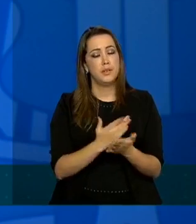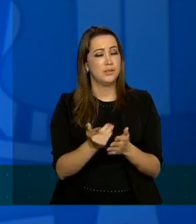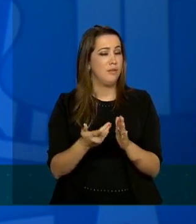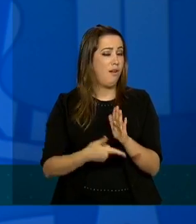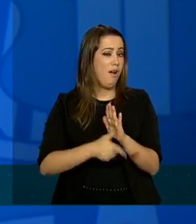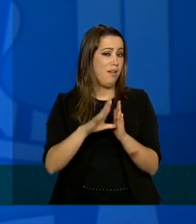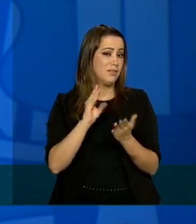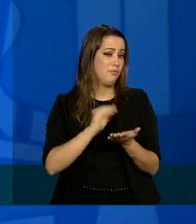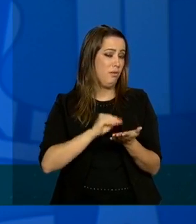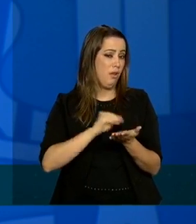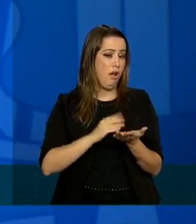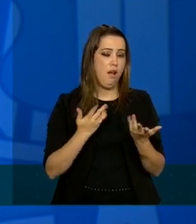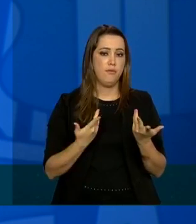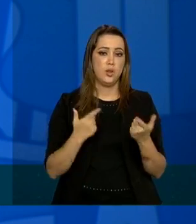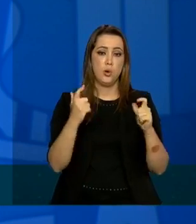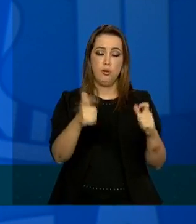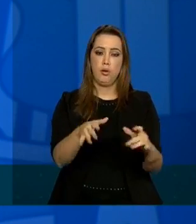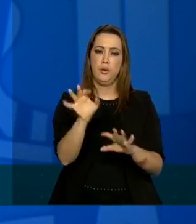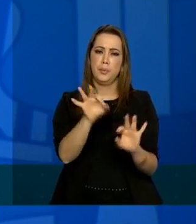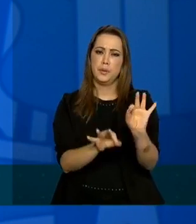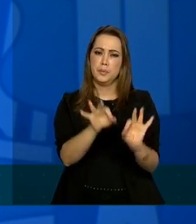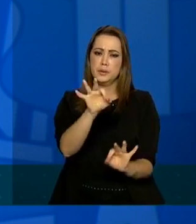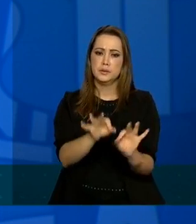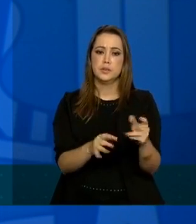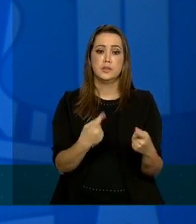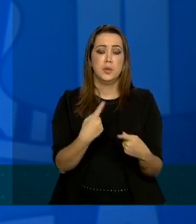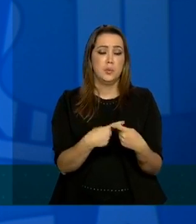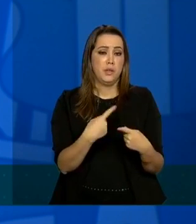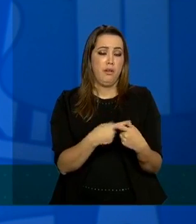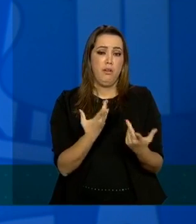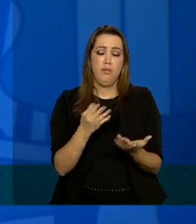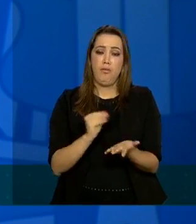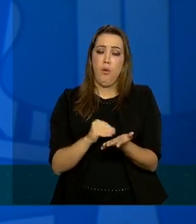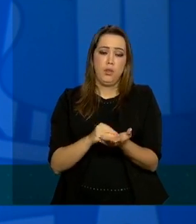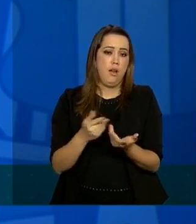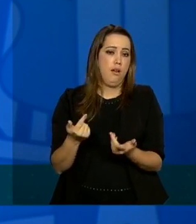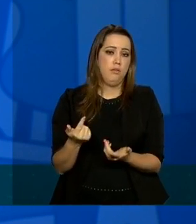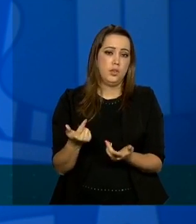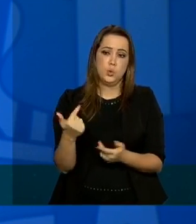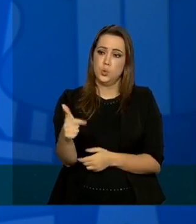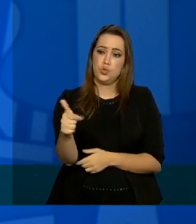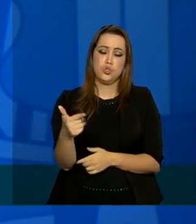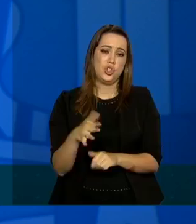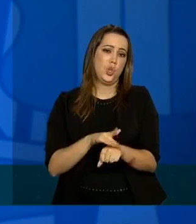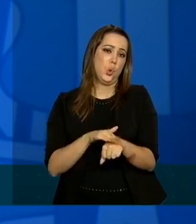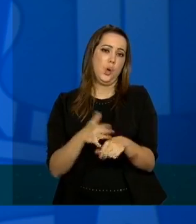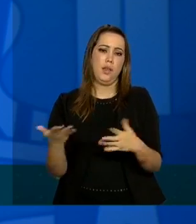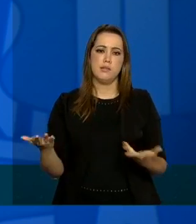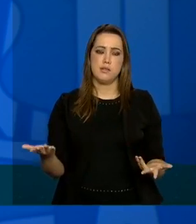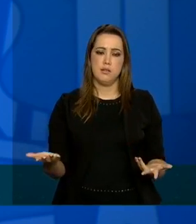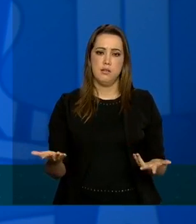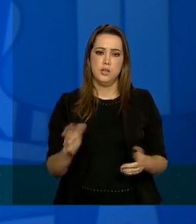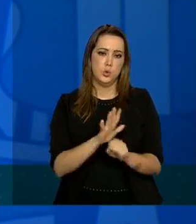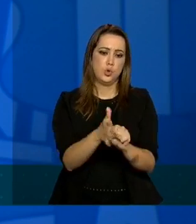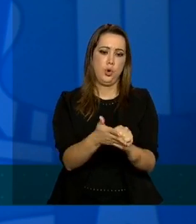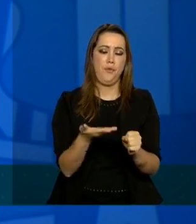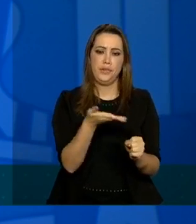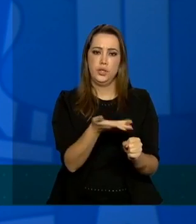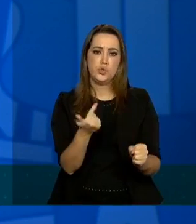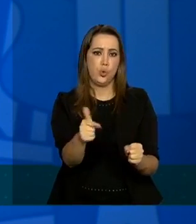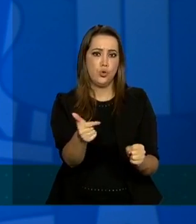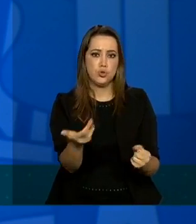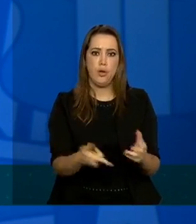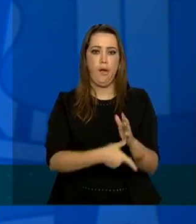rede laboratorial preparada porque não tinha simplesmente não tinha covid não tinha o vírus saroscov ele não existia